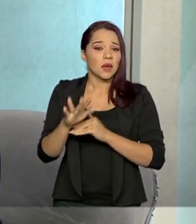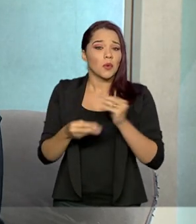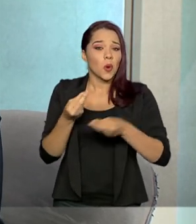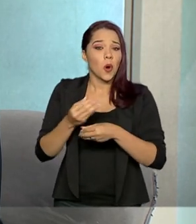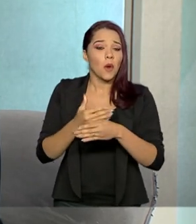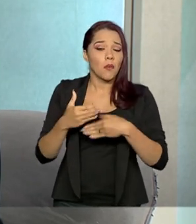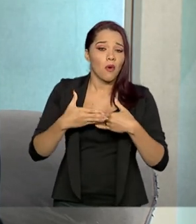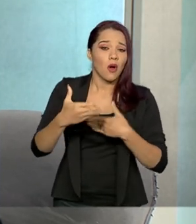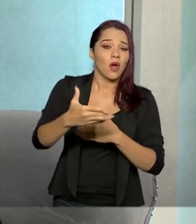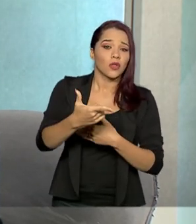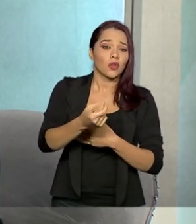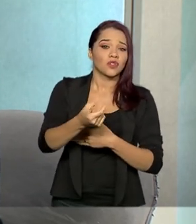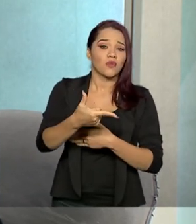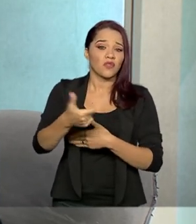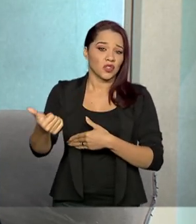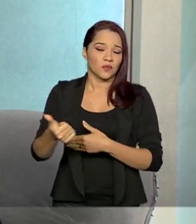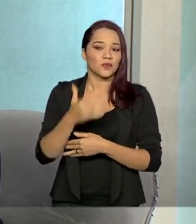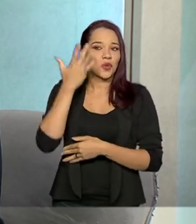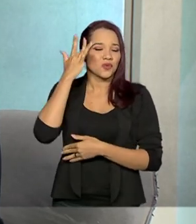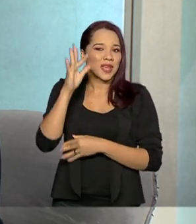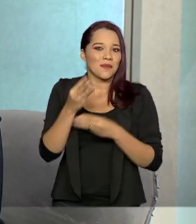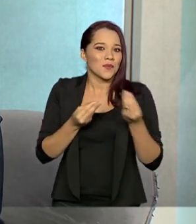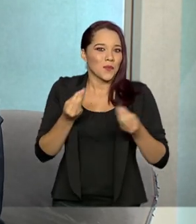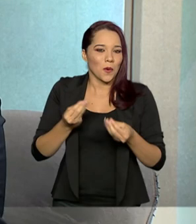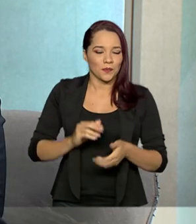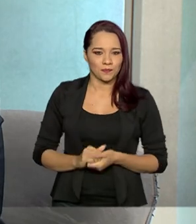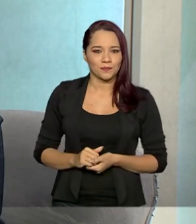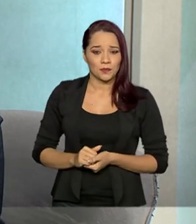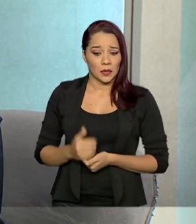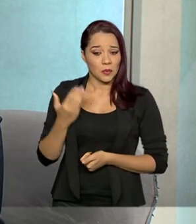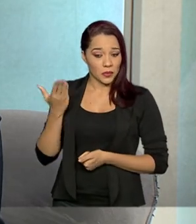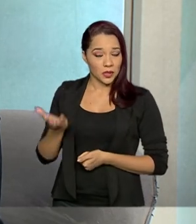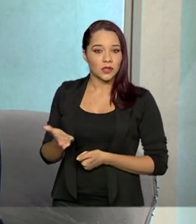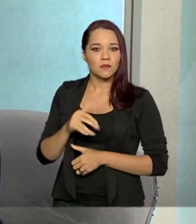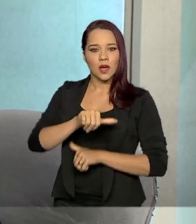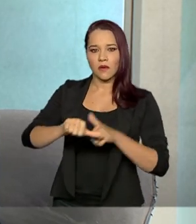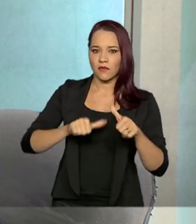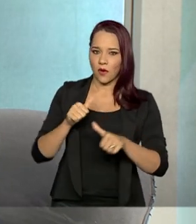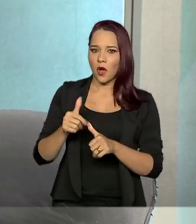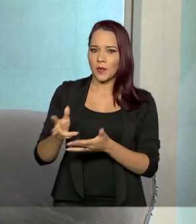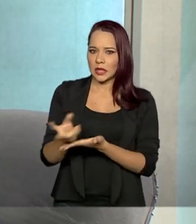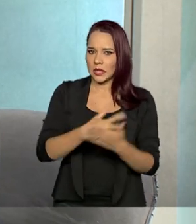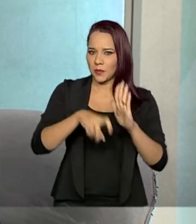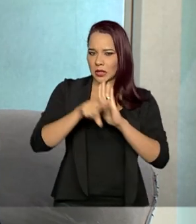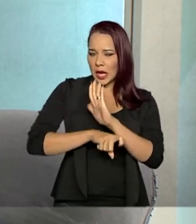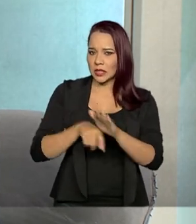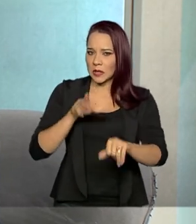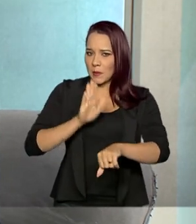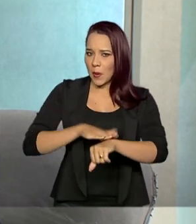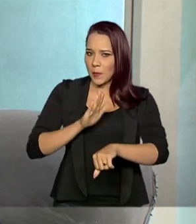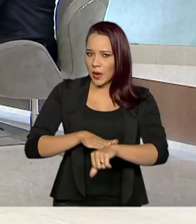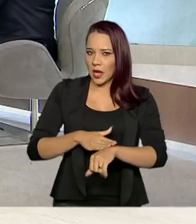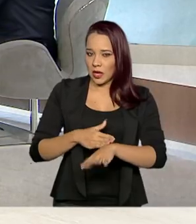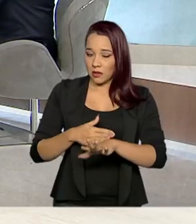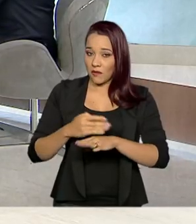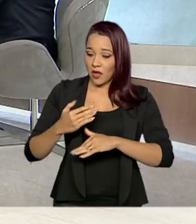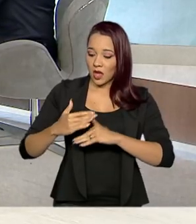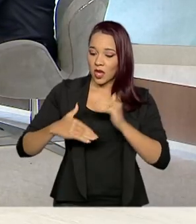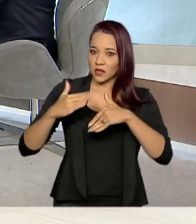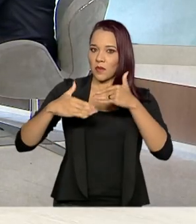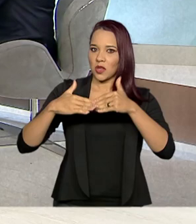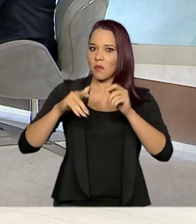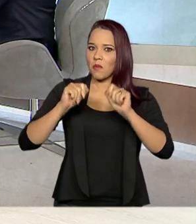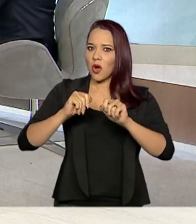Existem previsões que a gente não sabe se vai se cumprir. Por conta disso, uma reforma tributária nesse momento poderia, ao invés de gerar crescimento